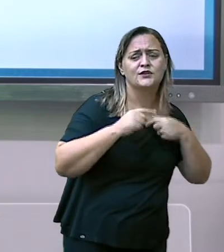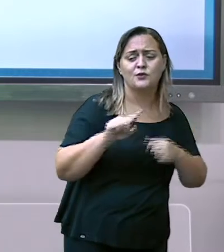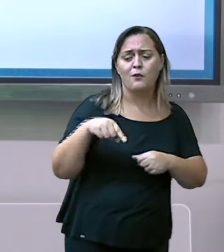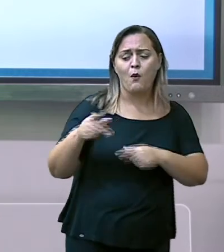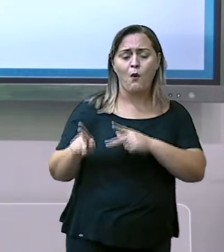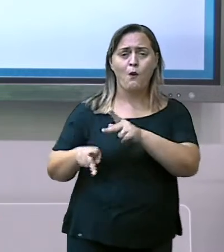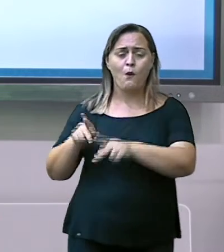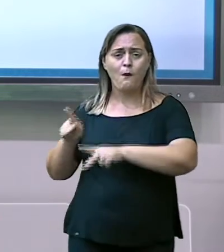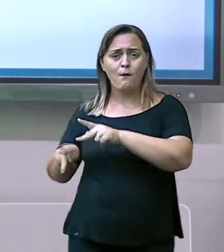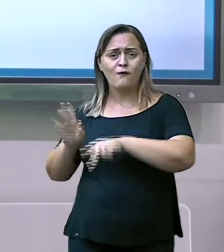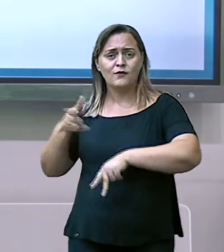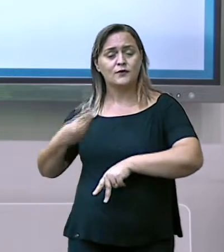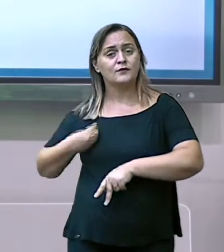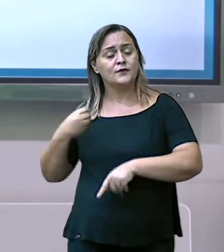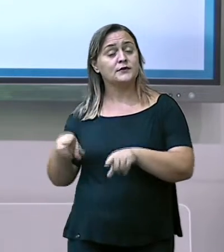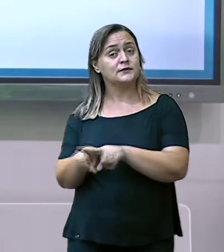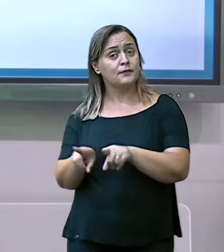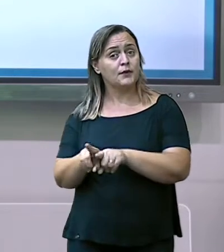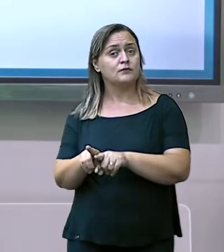seus interesses.